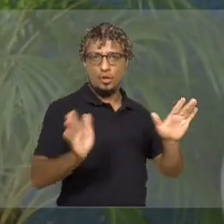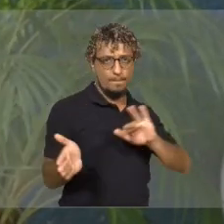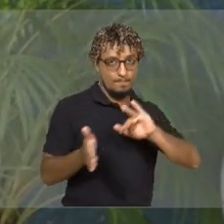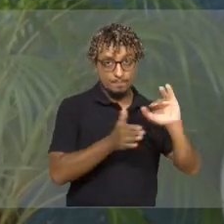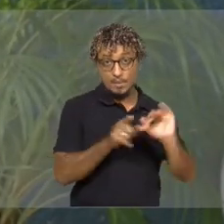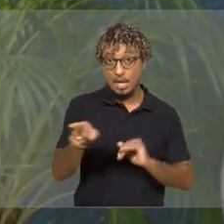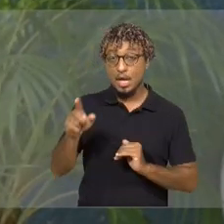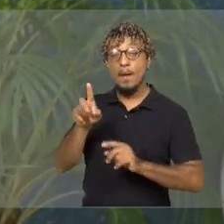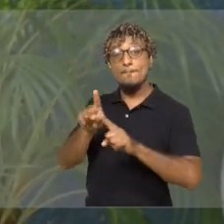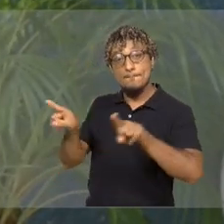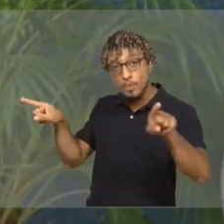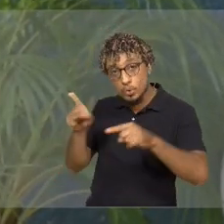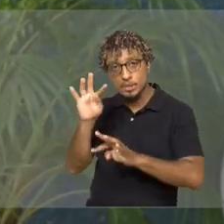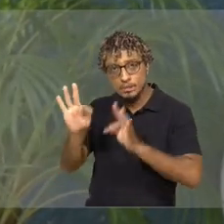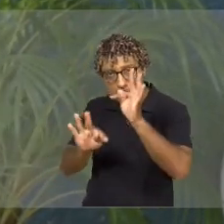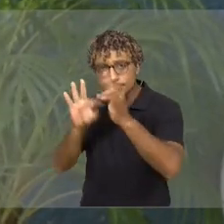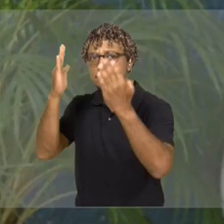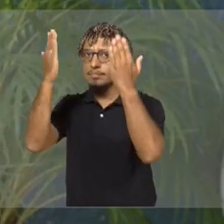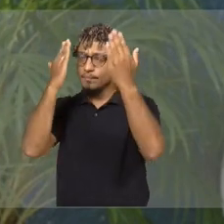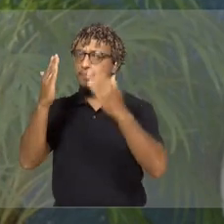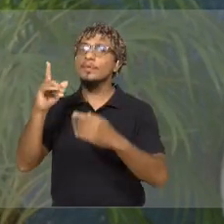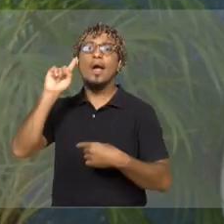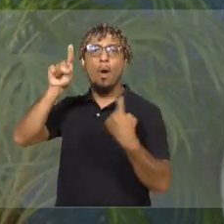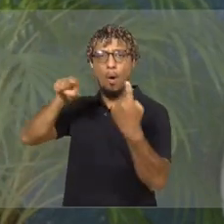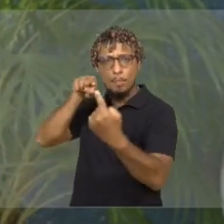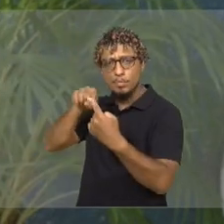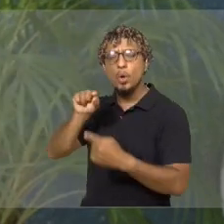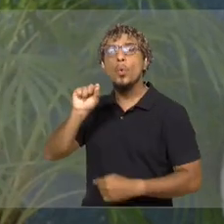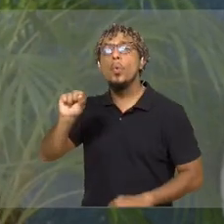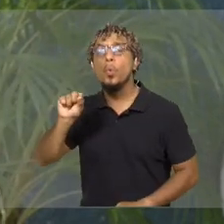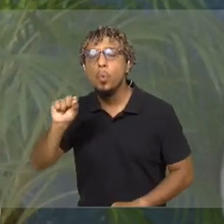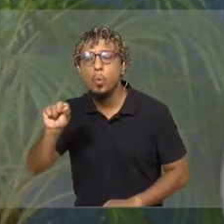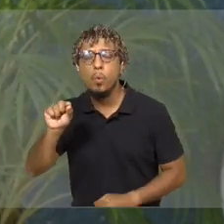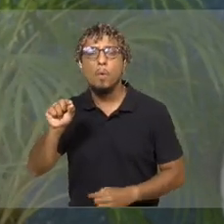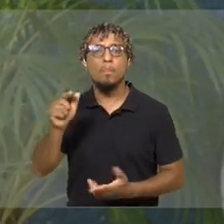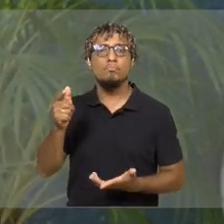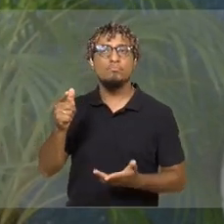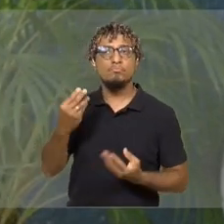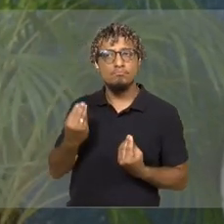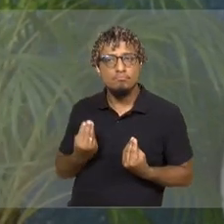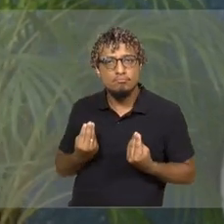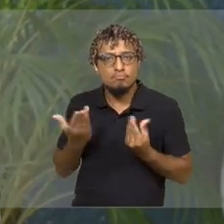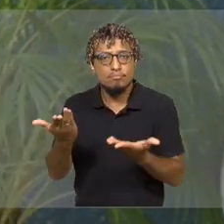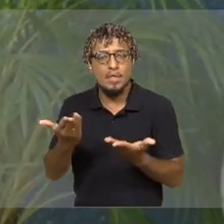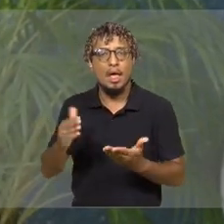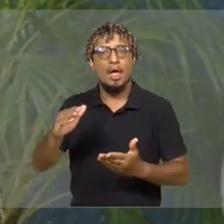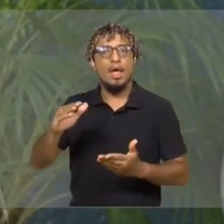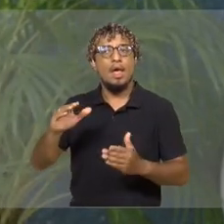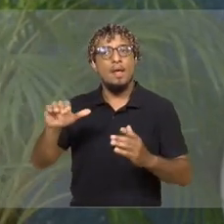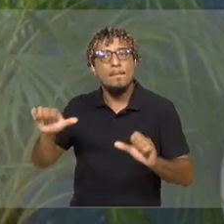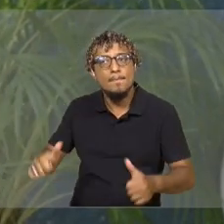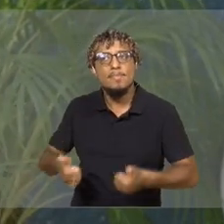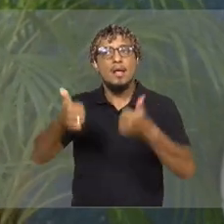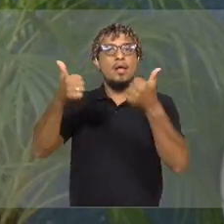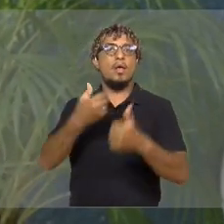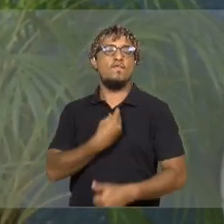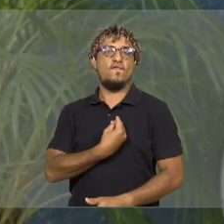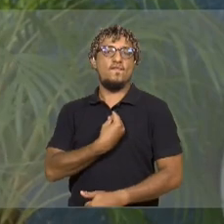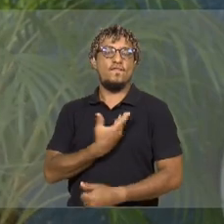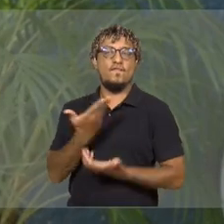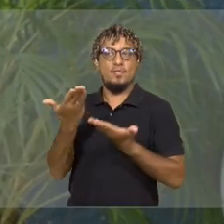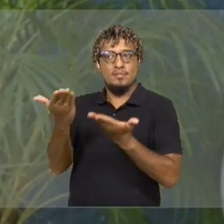um fim, um fim de alcançar um objetivo de trazer melhor qualidade de vida para a pessoa que